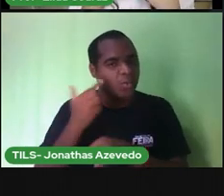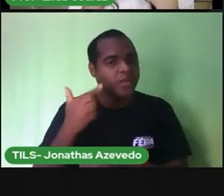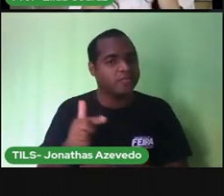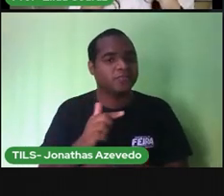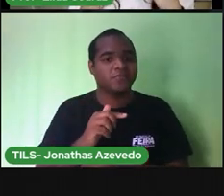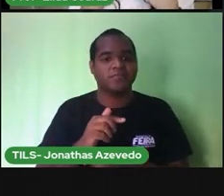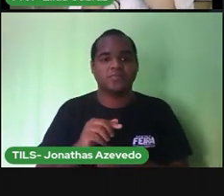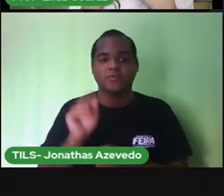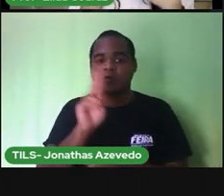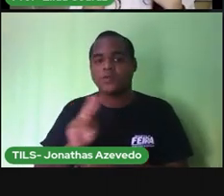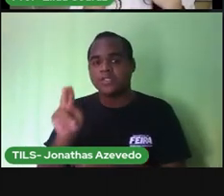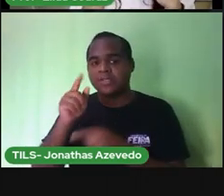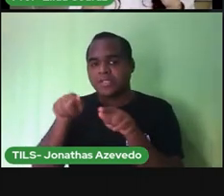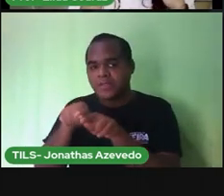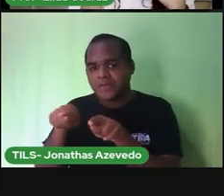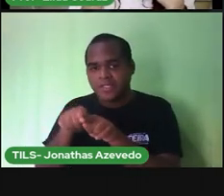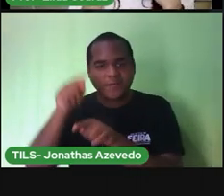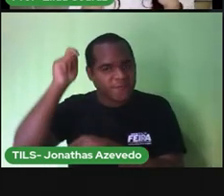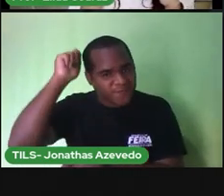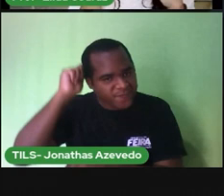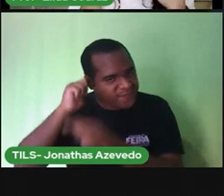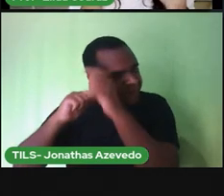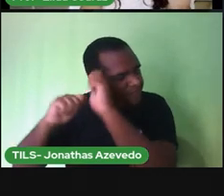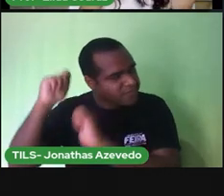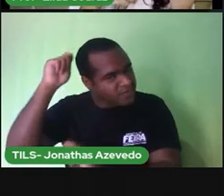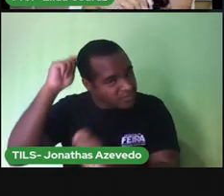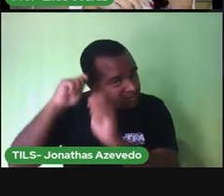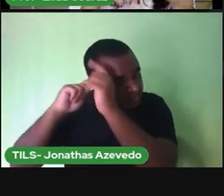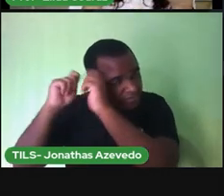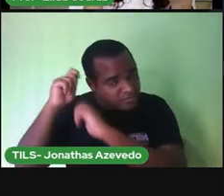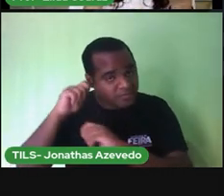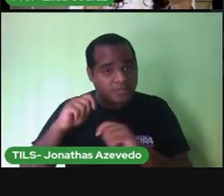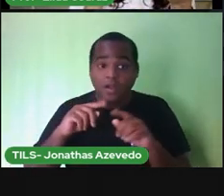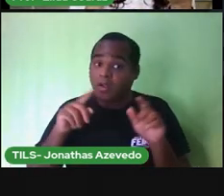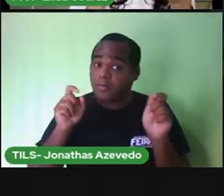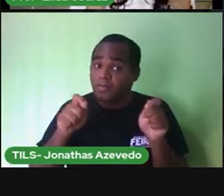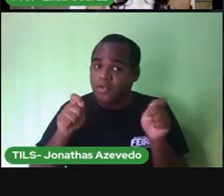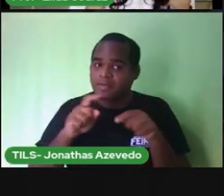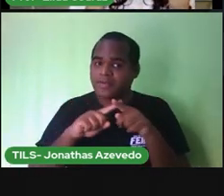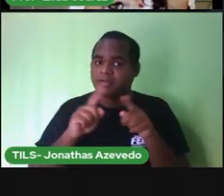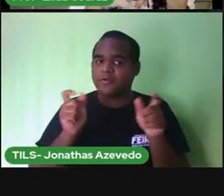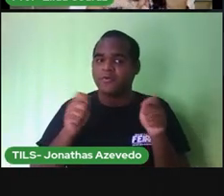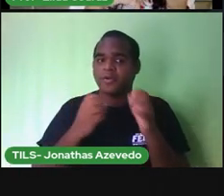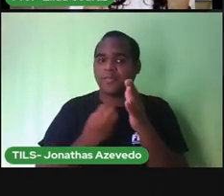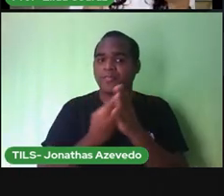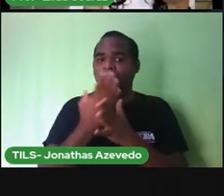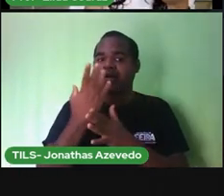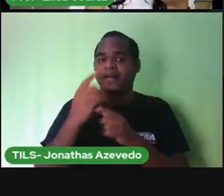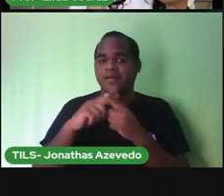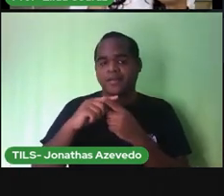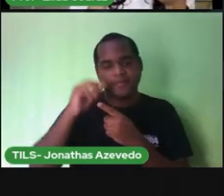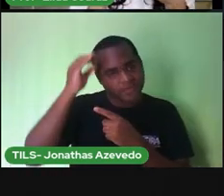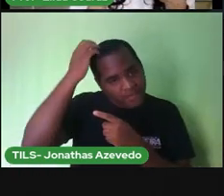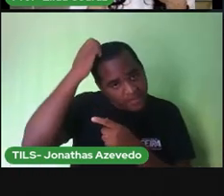não usa o pente fino, o que que acontece? A gente pode criar caspa,